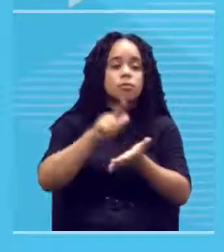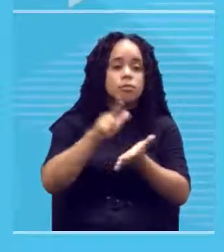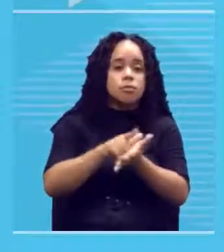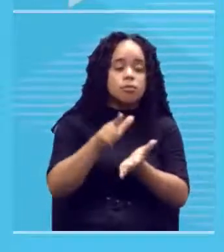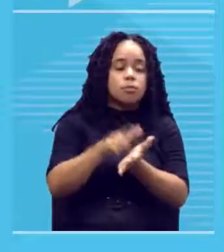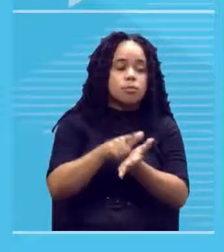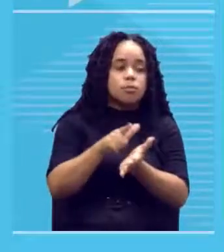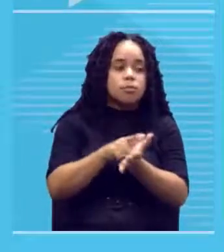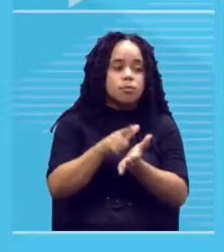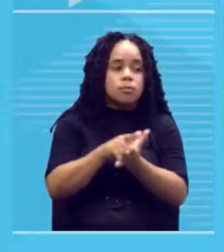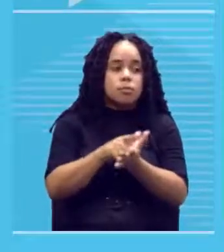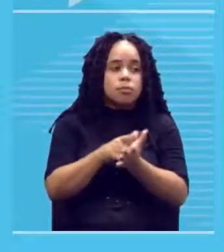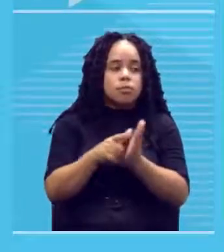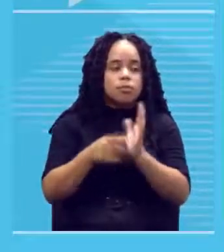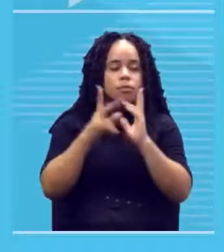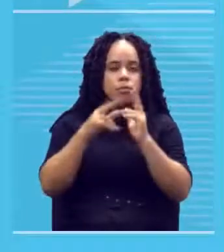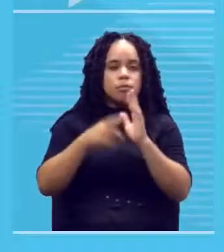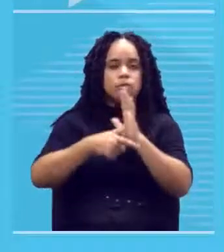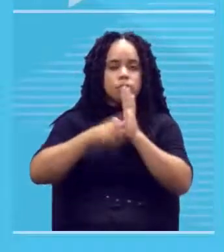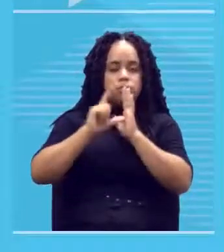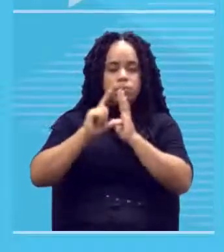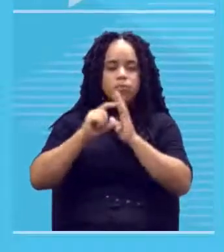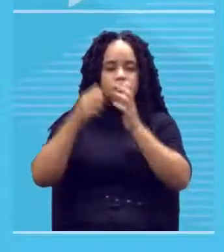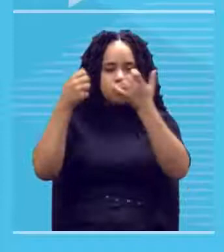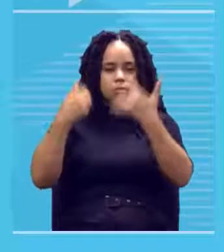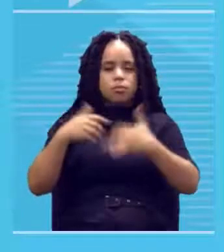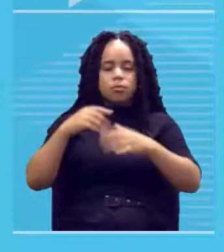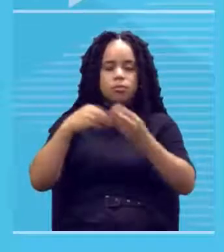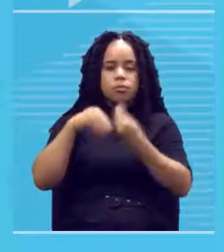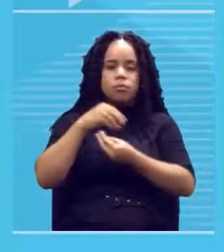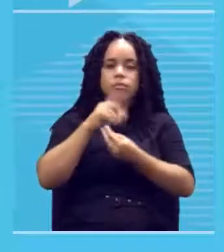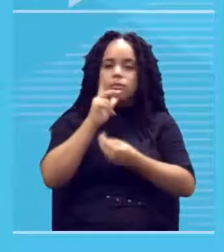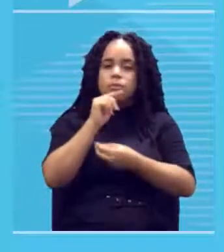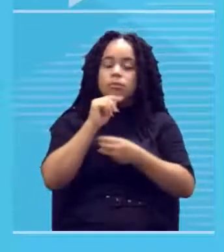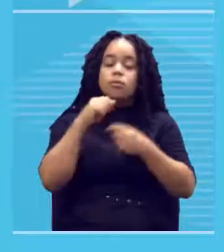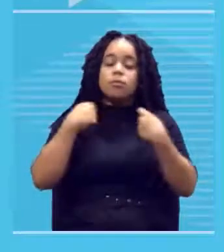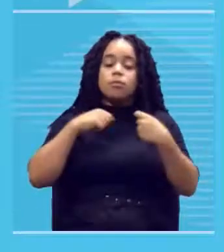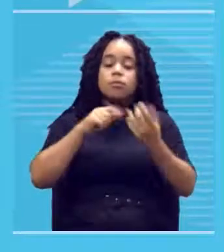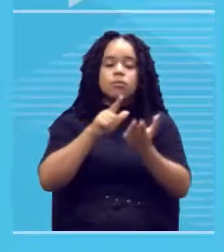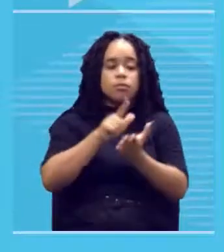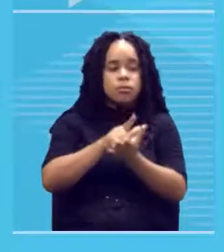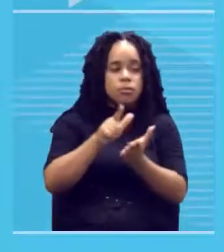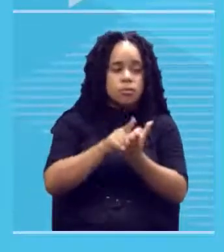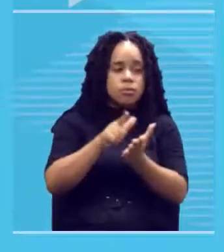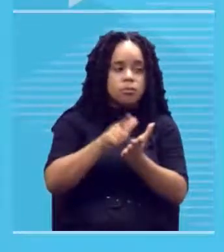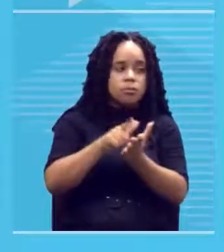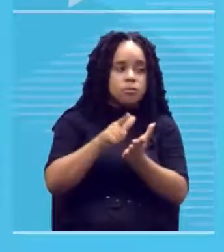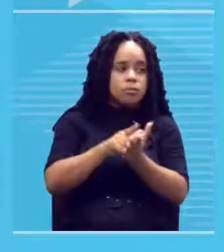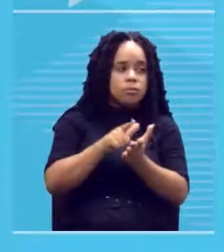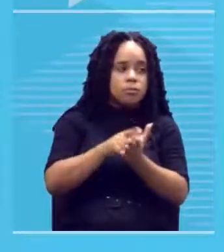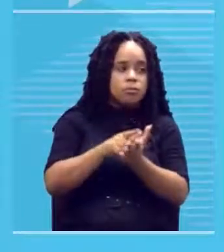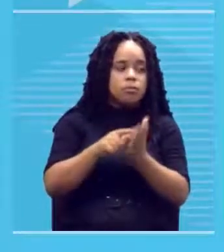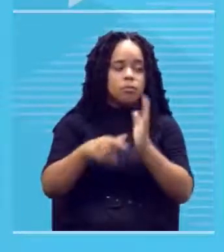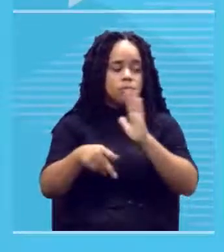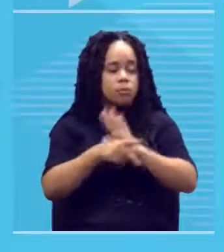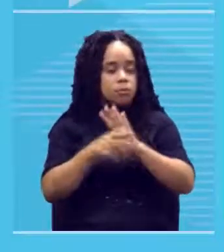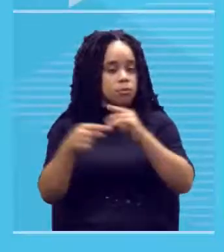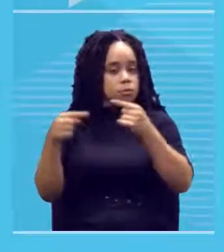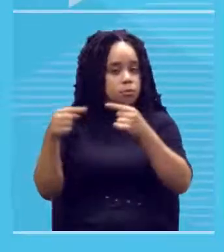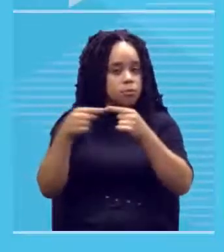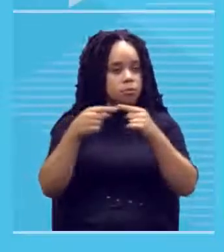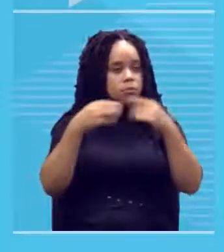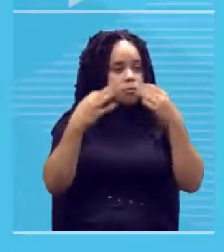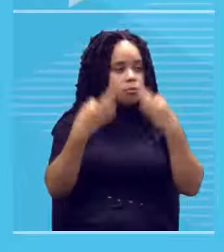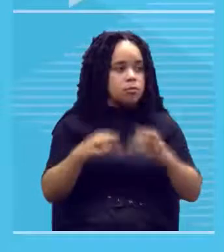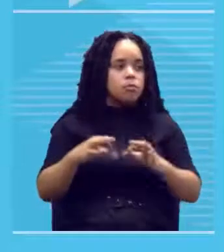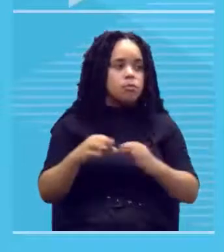pode que nem o aquarela não pode ser uma pintura com papel muito fino então você usa um papel específico pode